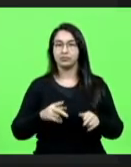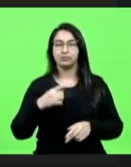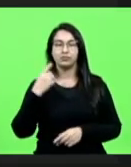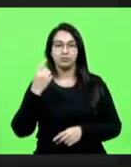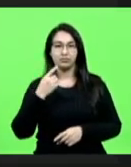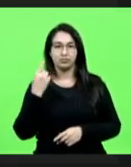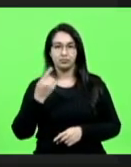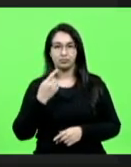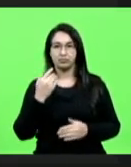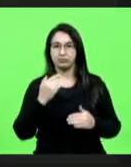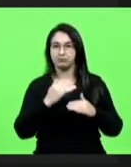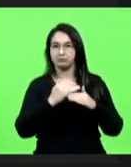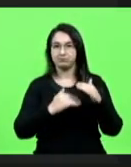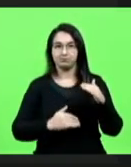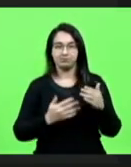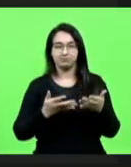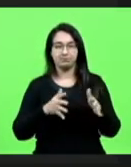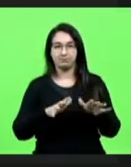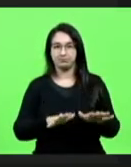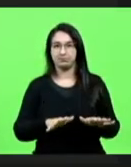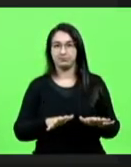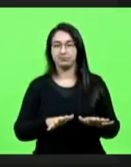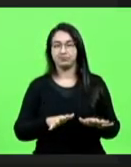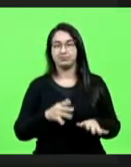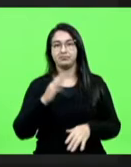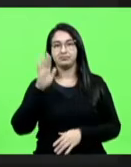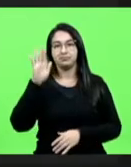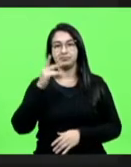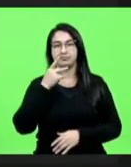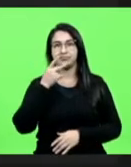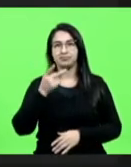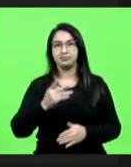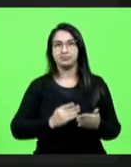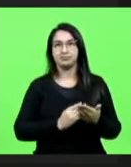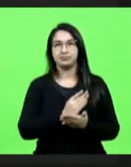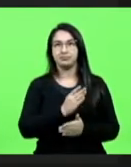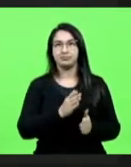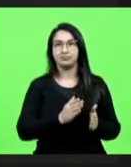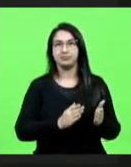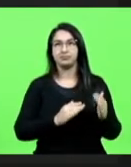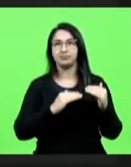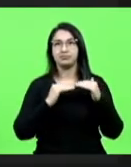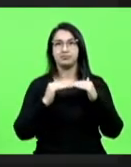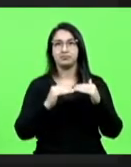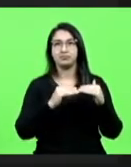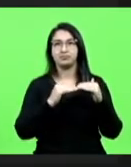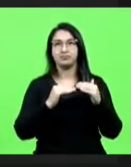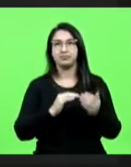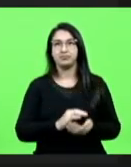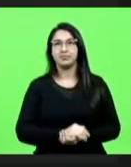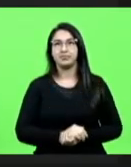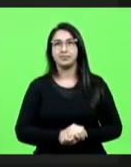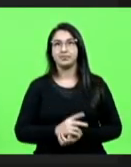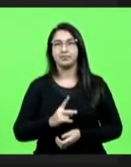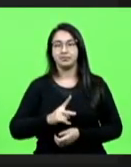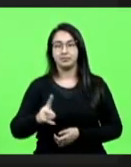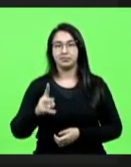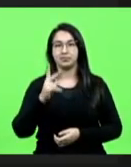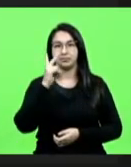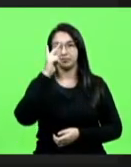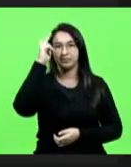discordam se manifestem, aprovado por unanimidade. Pode seguir, deputado Vicente.